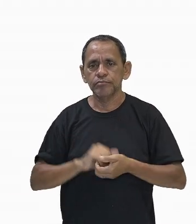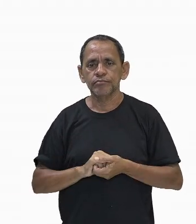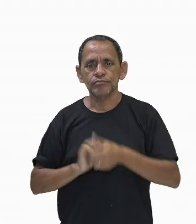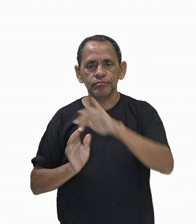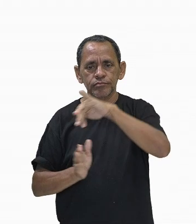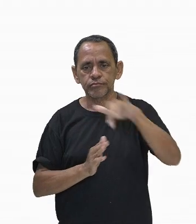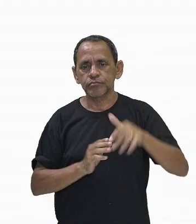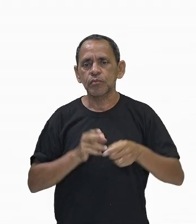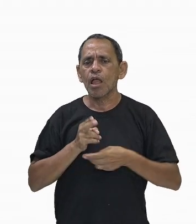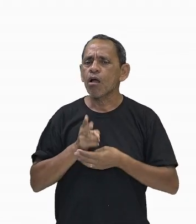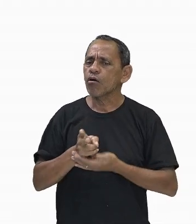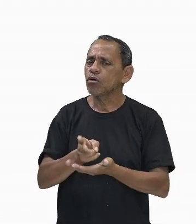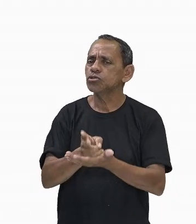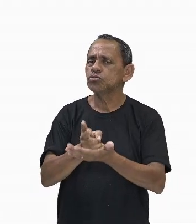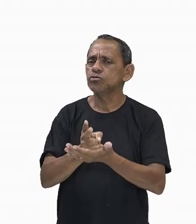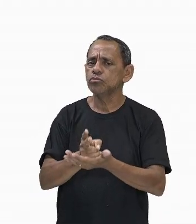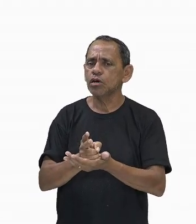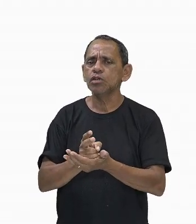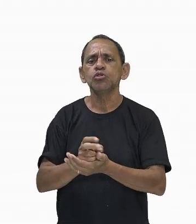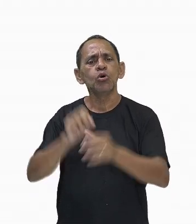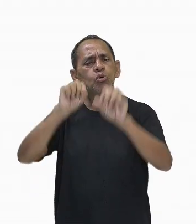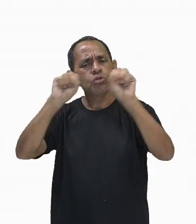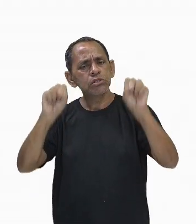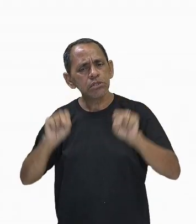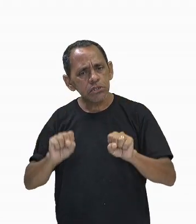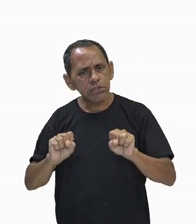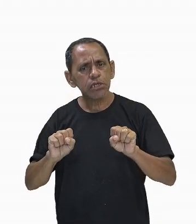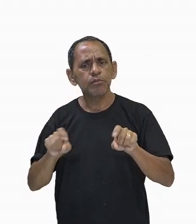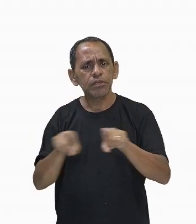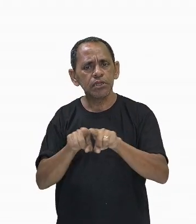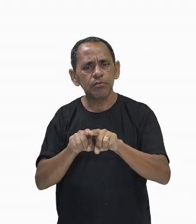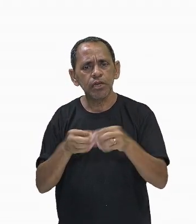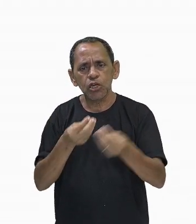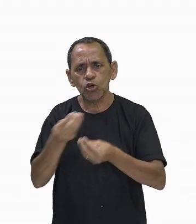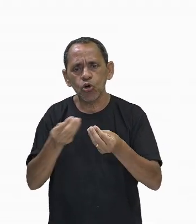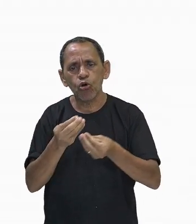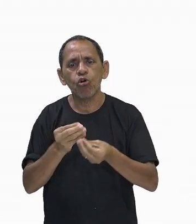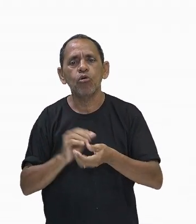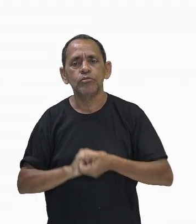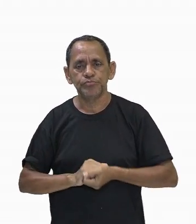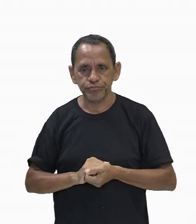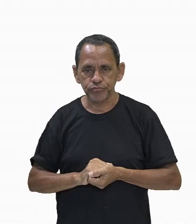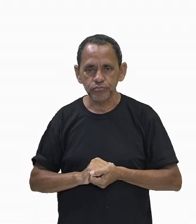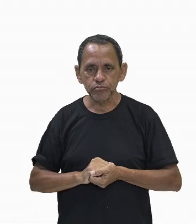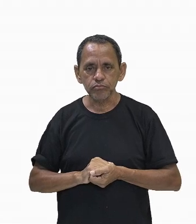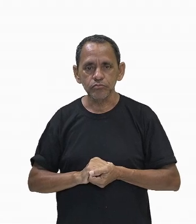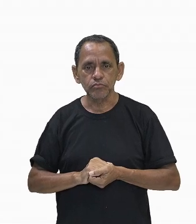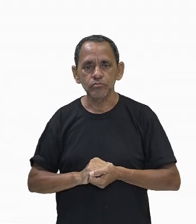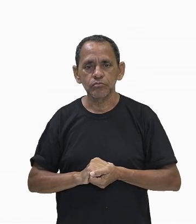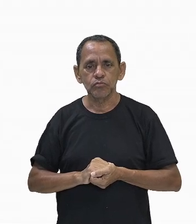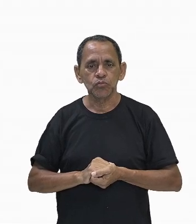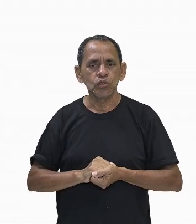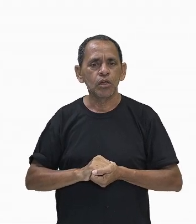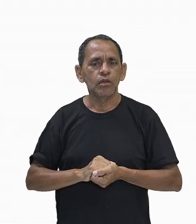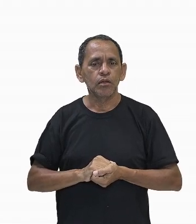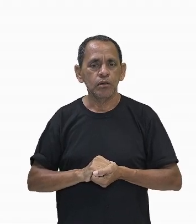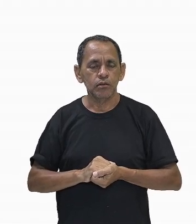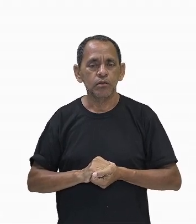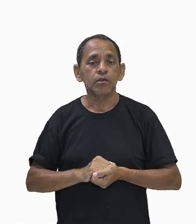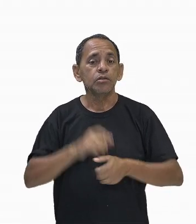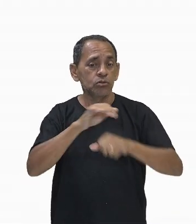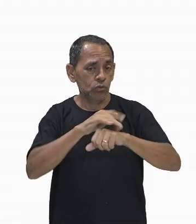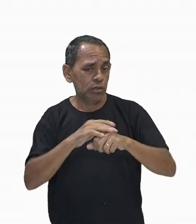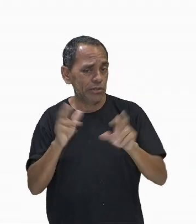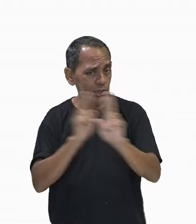Falando um pouquinho mais do sistema imunológico, antes da gente entrar na particularidade sobre doenças relacionadas ao